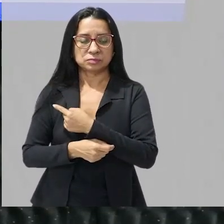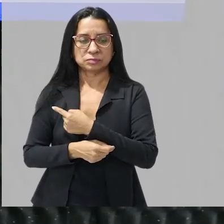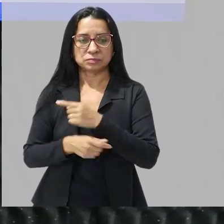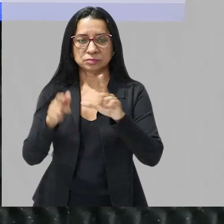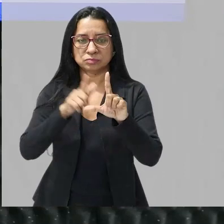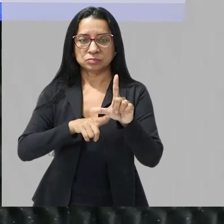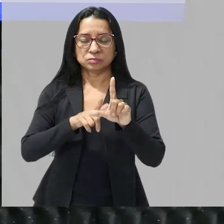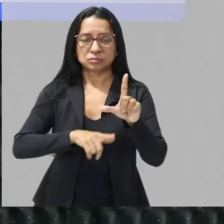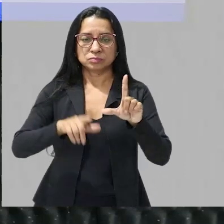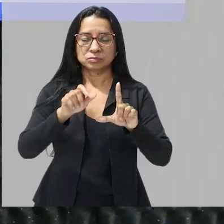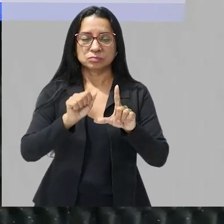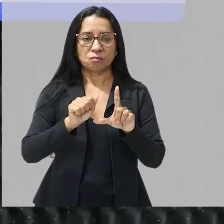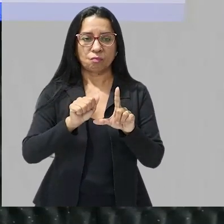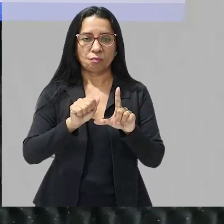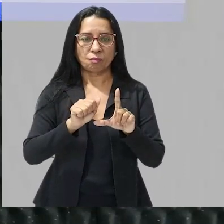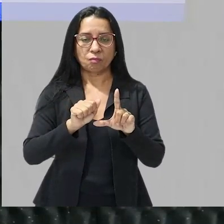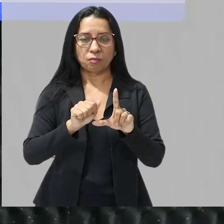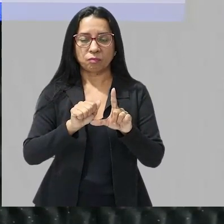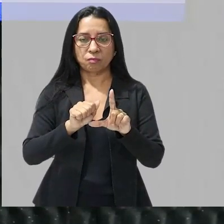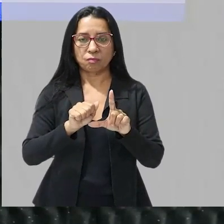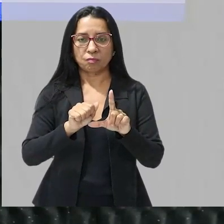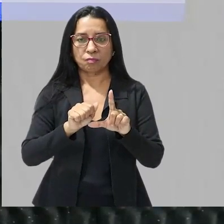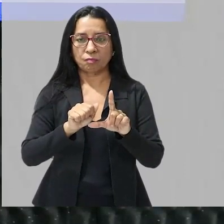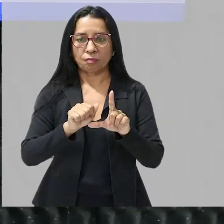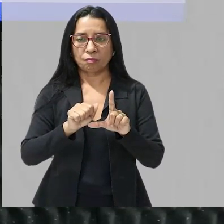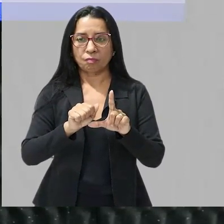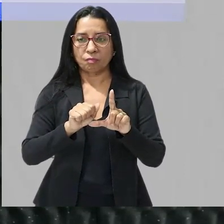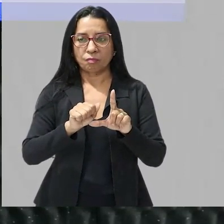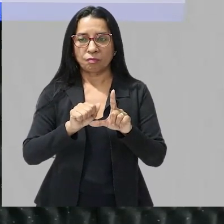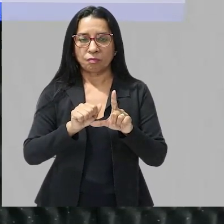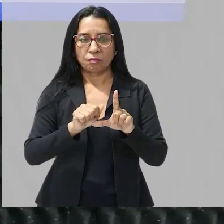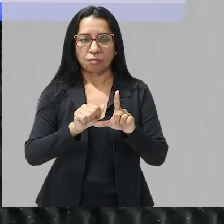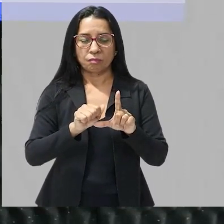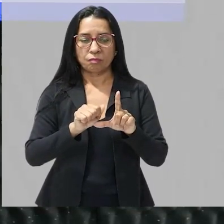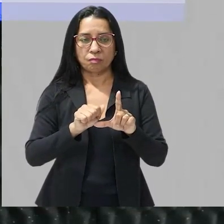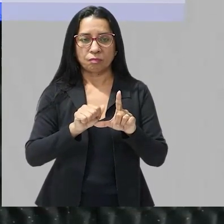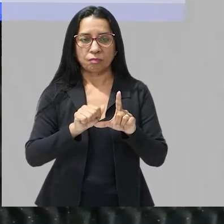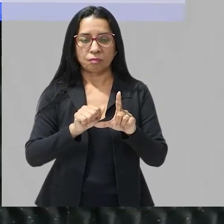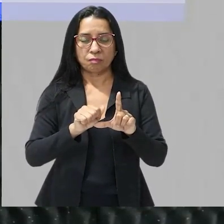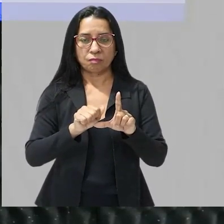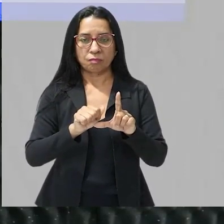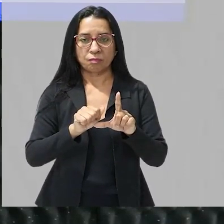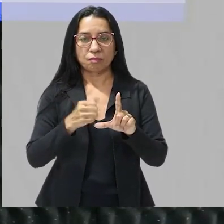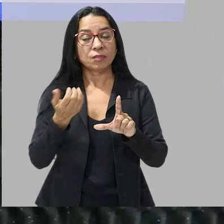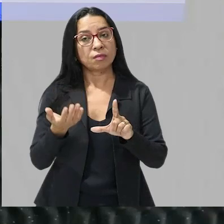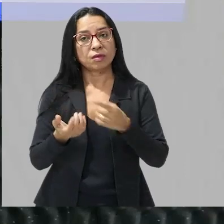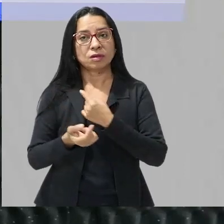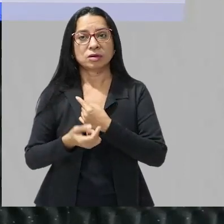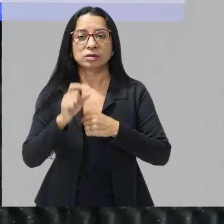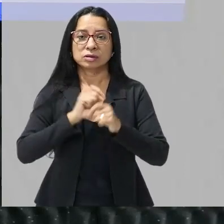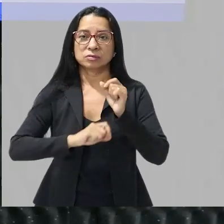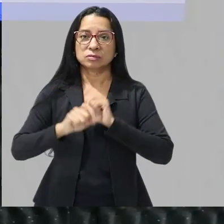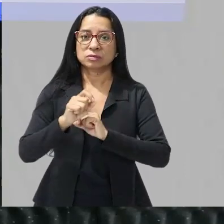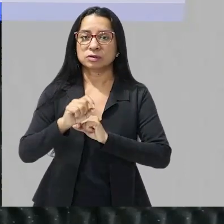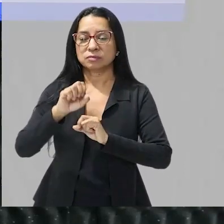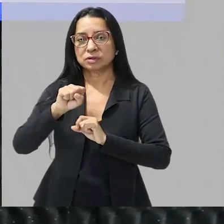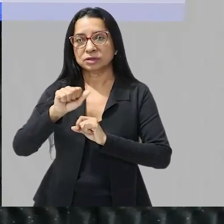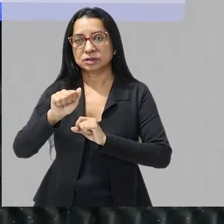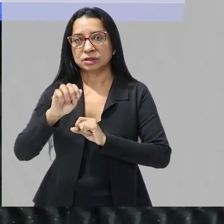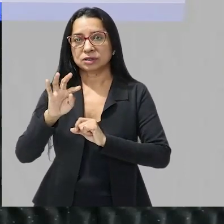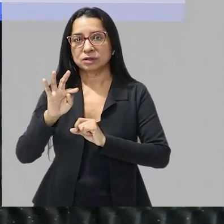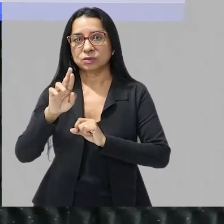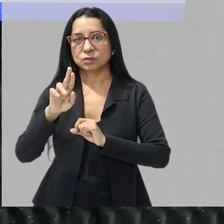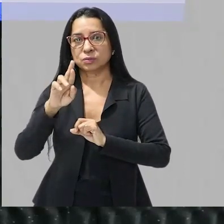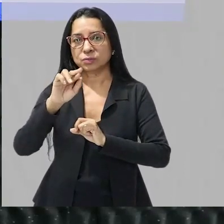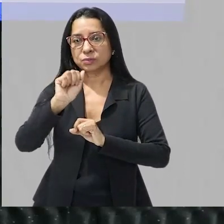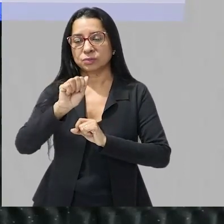letra A aumento na quantidade de substrato em relação a quantidade da enzima e aí nesse caso vai saturar tem muito